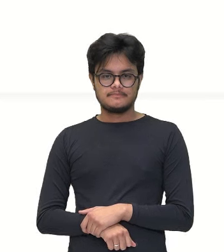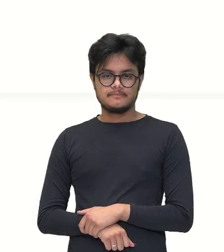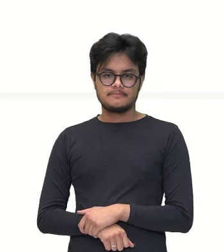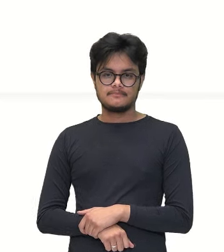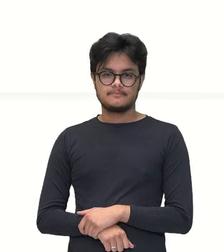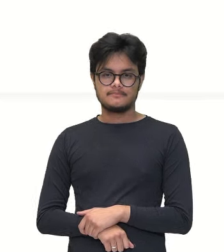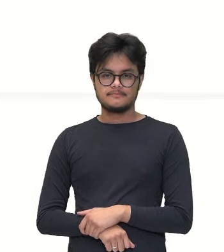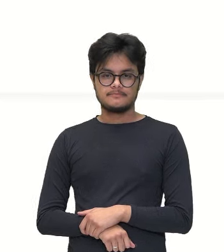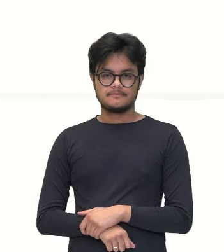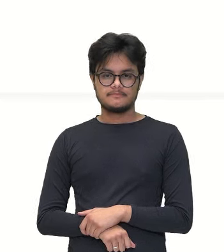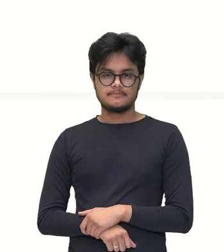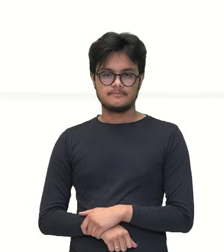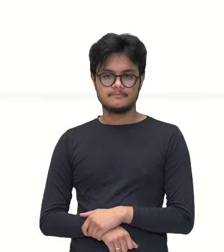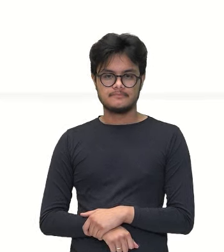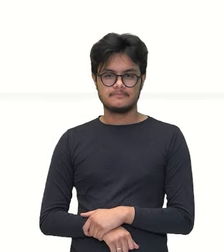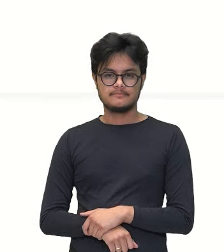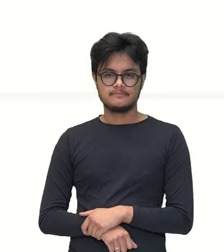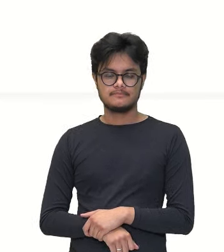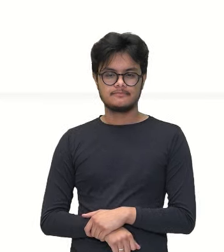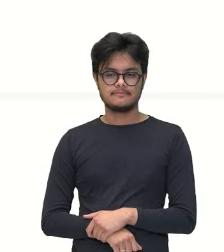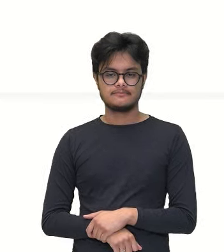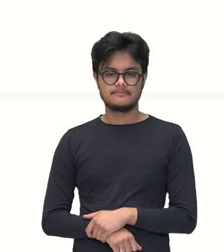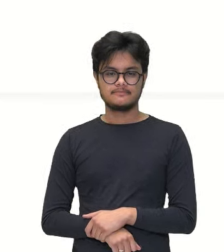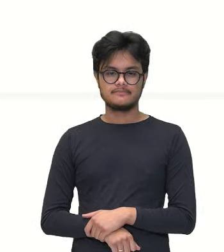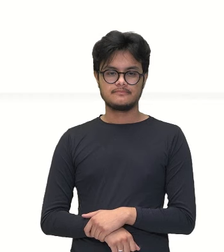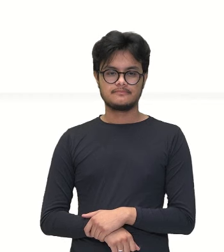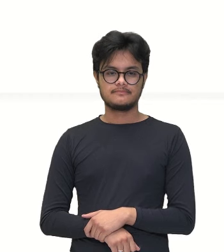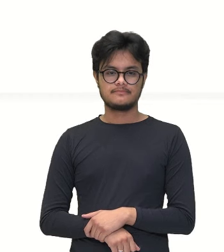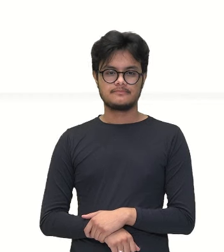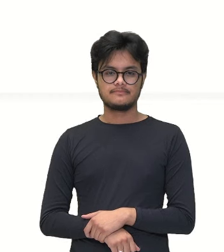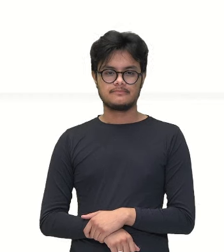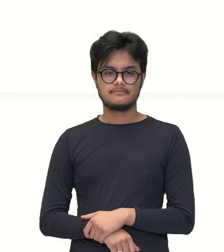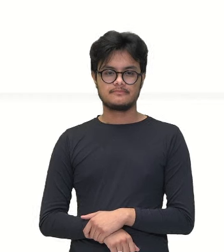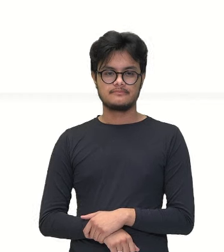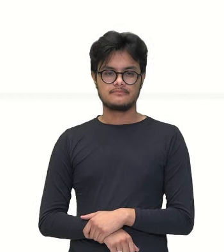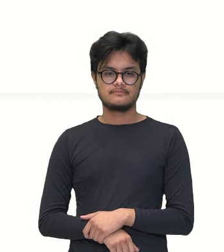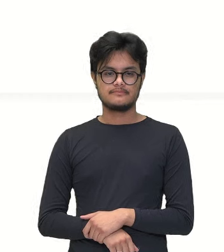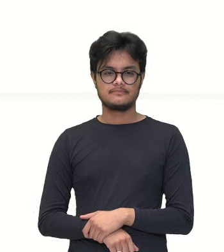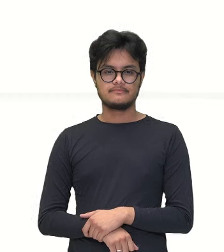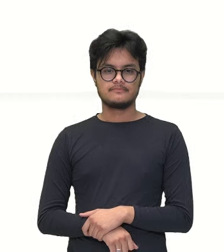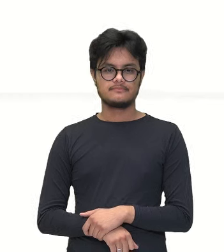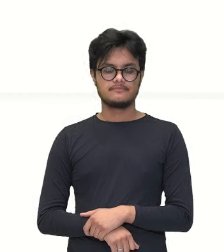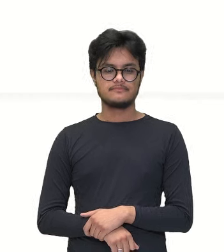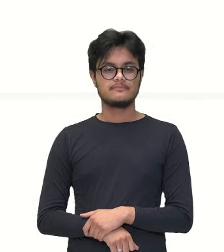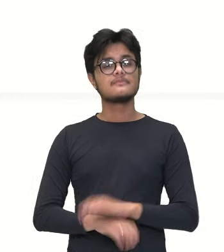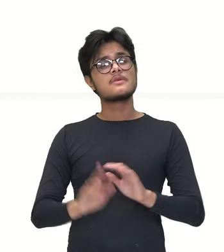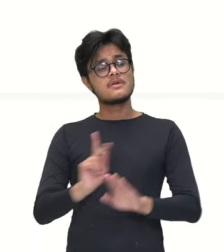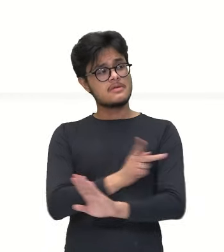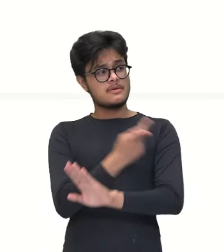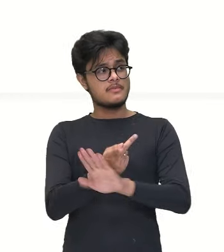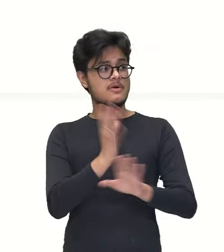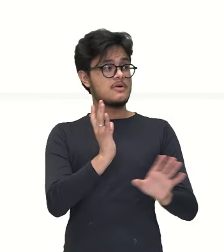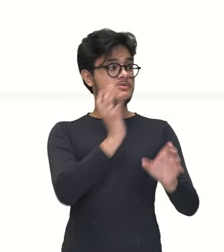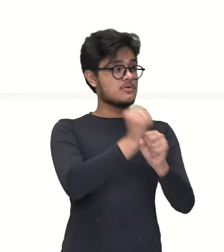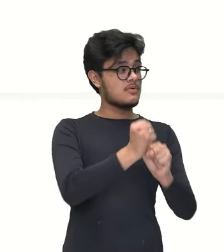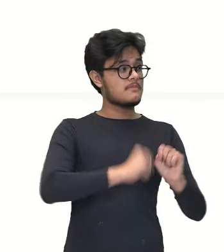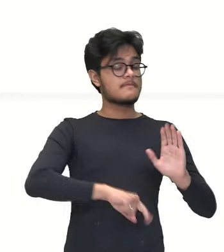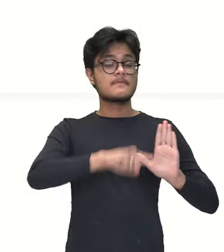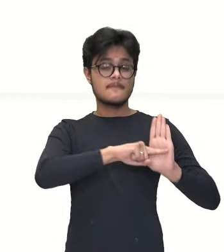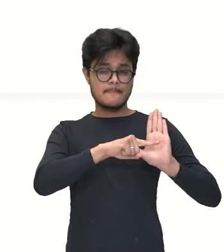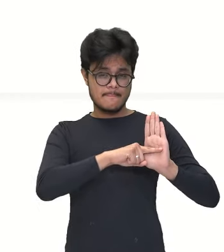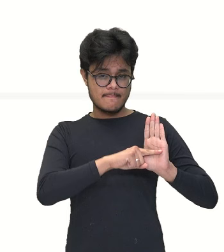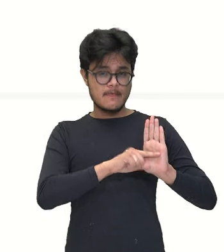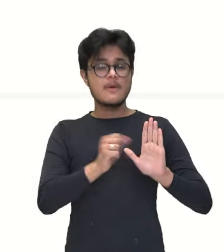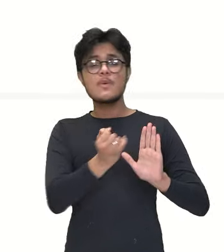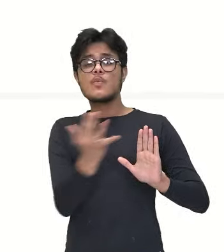sacos de cimento, que é o que já foi colocado no caminhão. Aí, eu vou depois fazer uma conta de subtração para saber quantos ainda